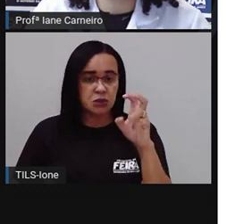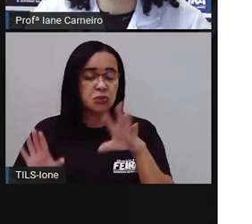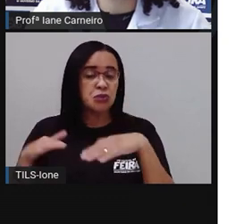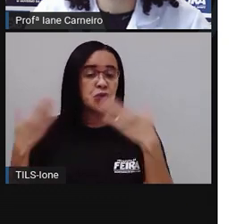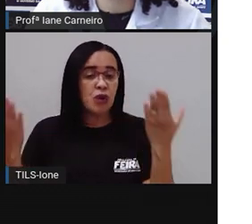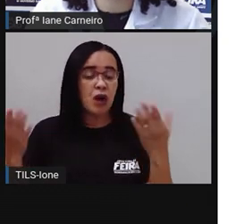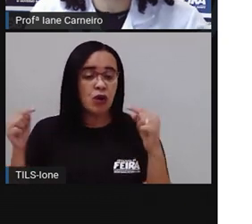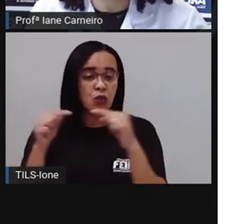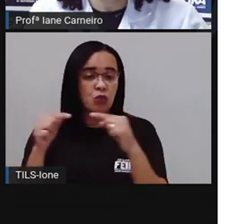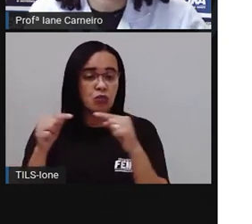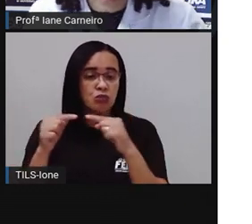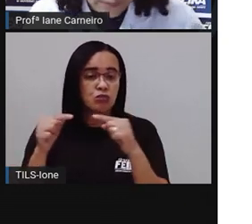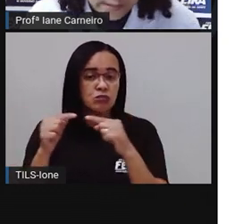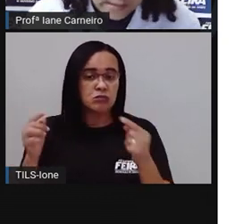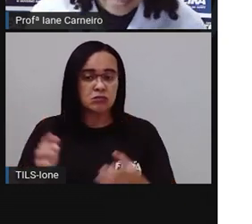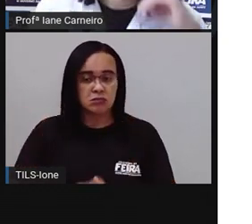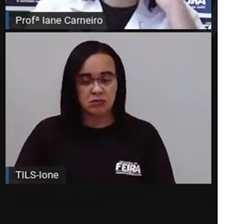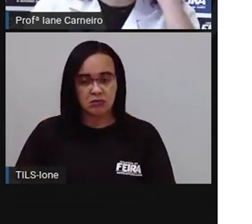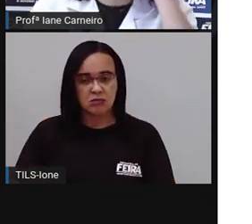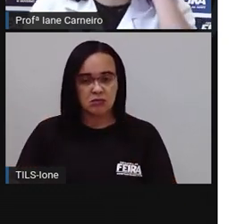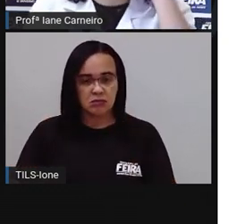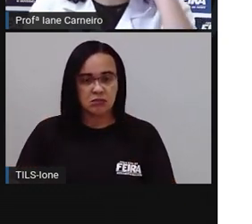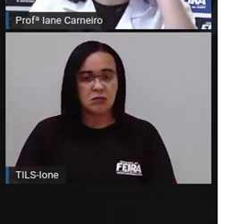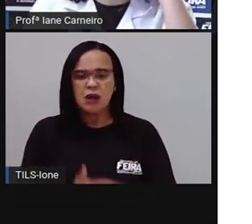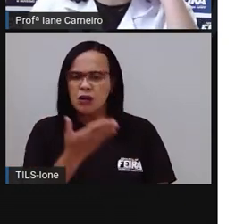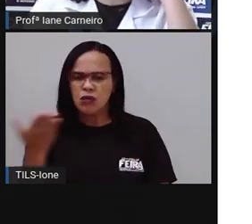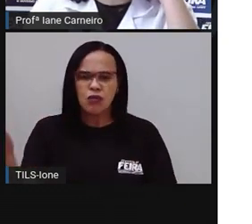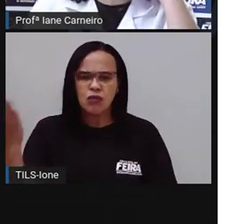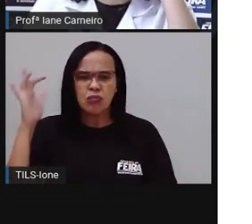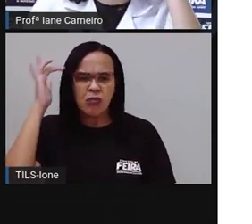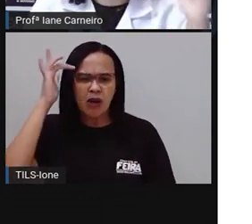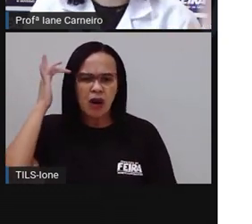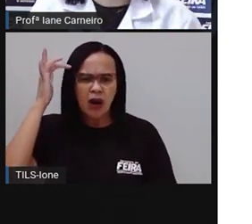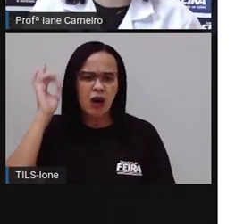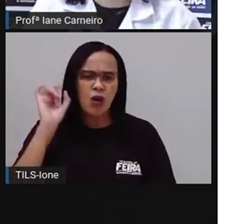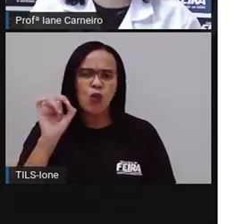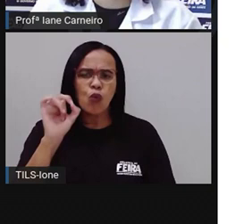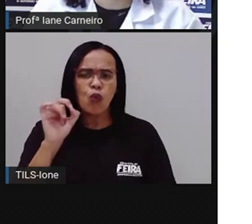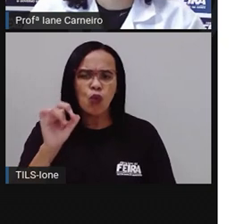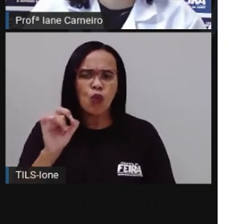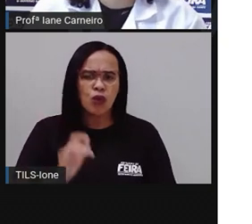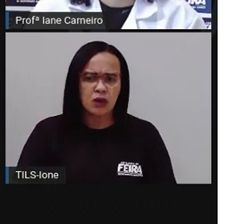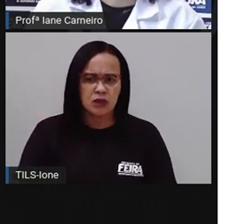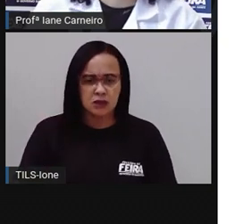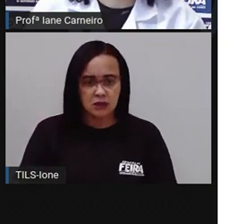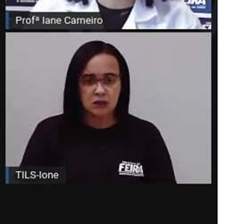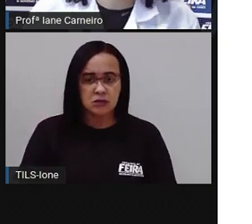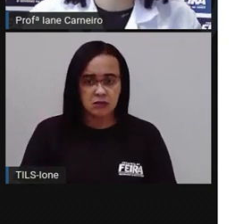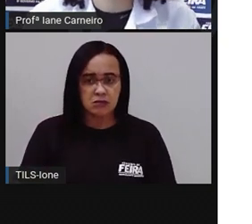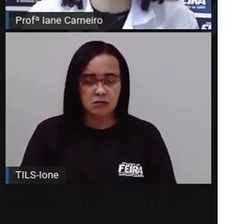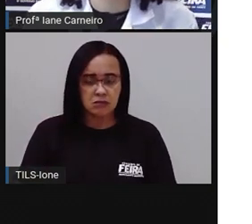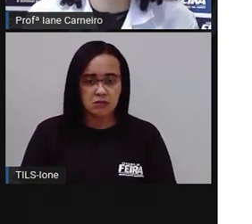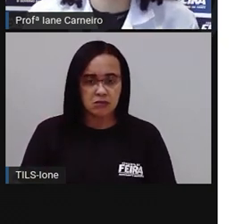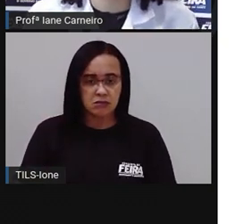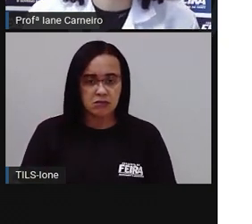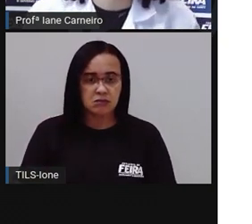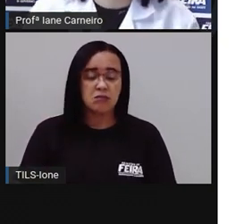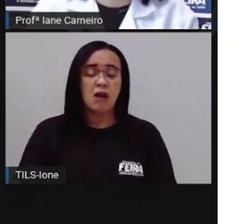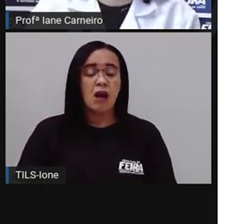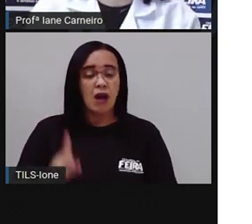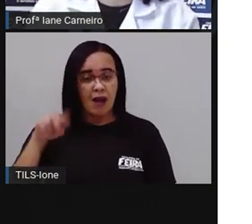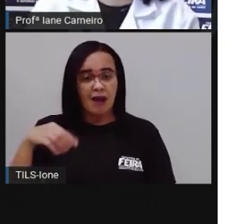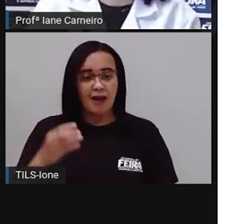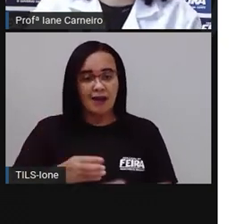5? Qual é que vocês acham que cabe mais líquido? É o copo 5.